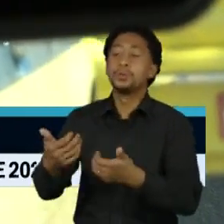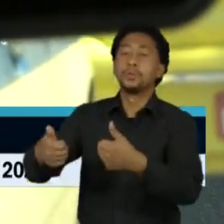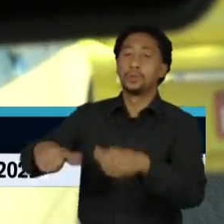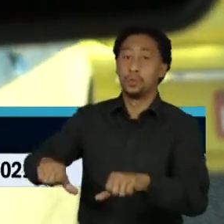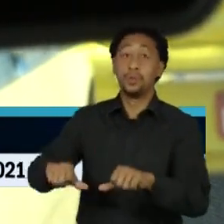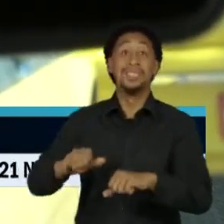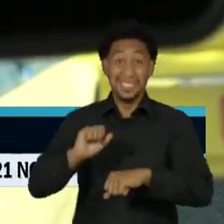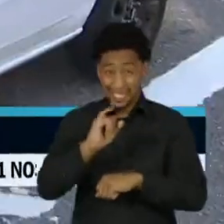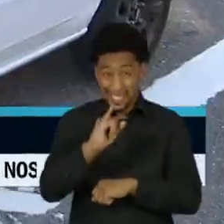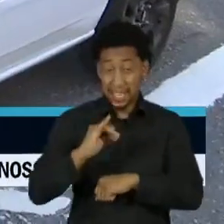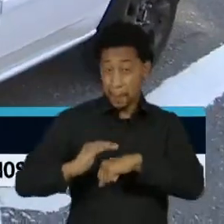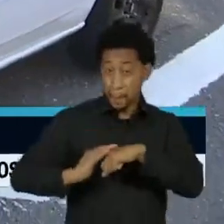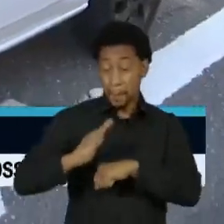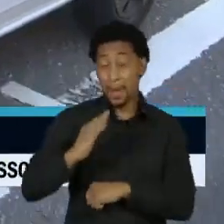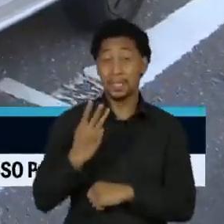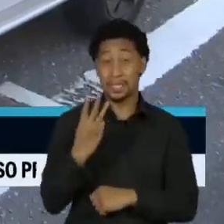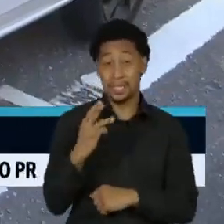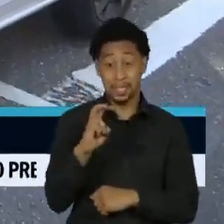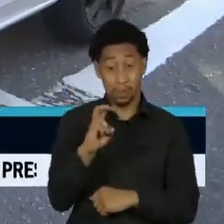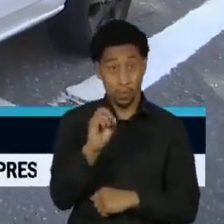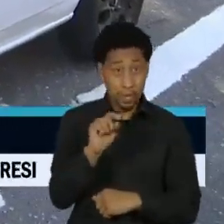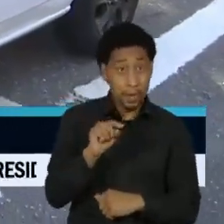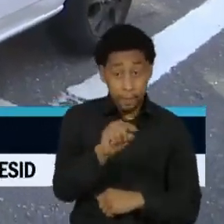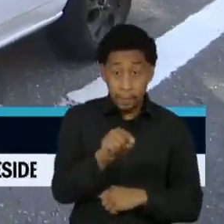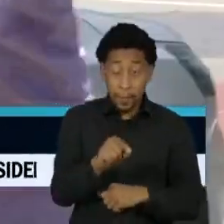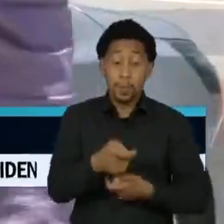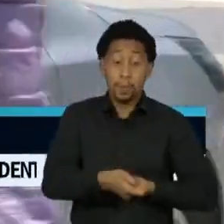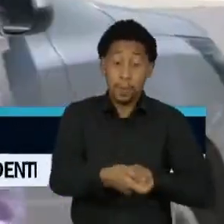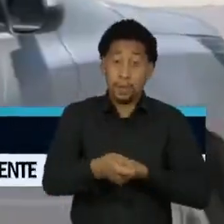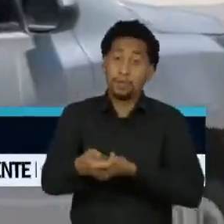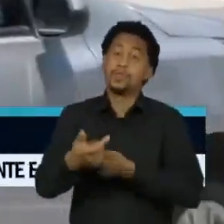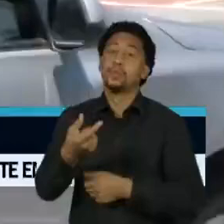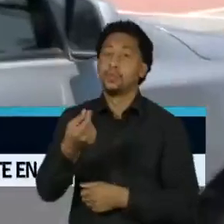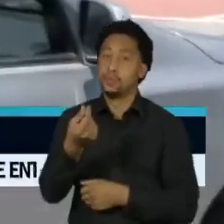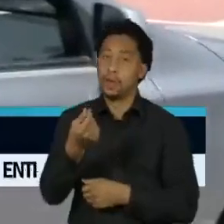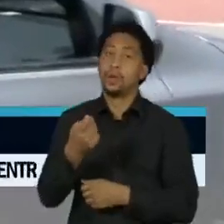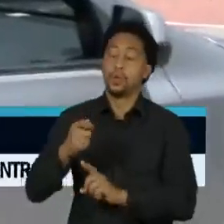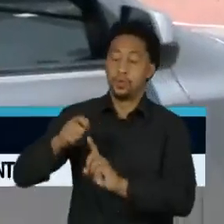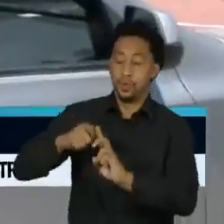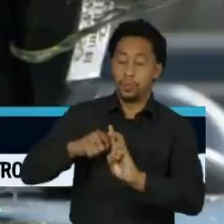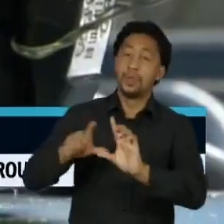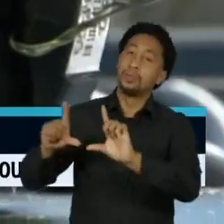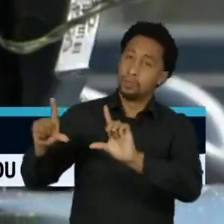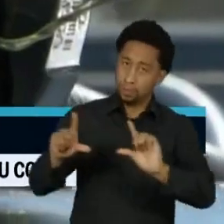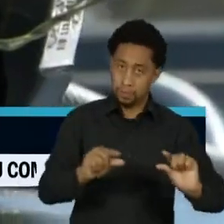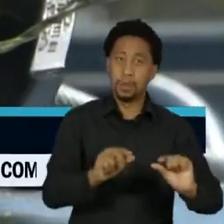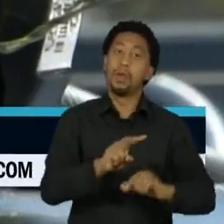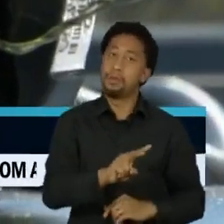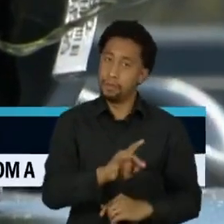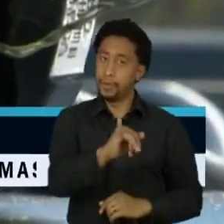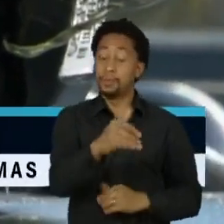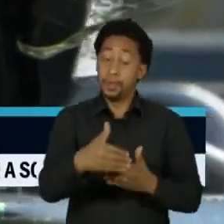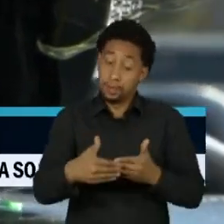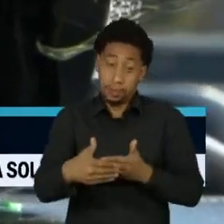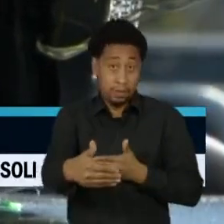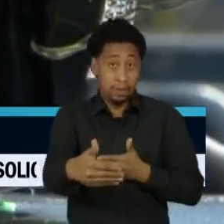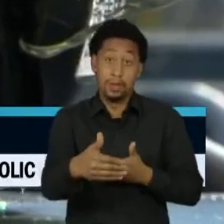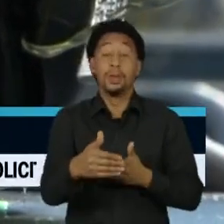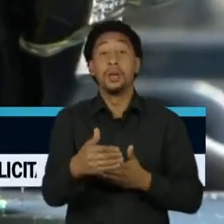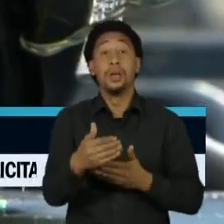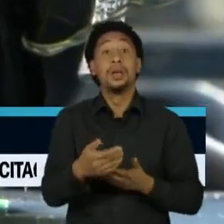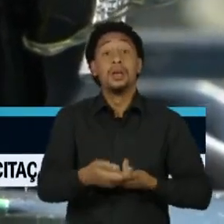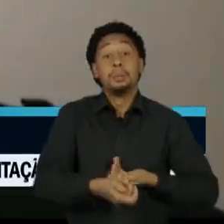330 mil, o valor mensal deverá diminuir, já que o gasto máximo com esses pagamentos este ano é de 2